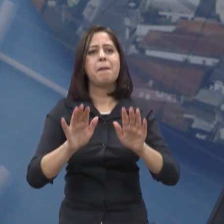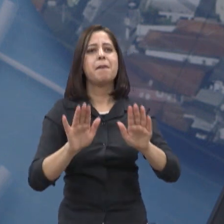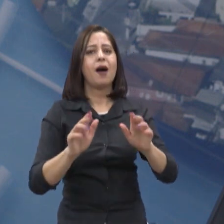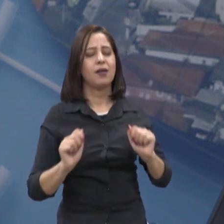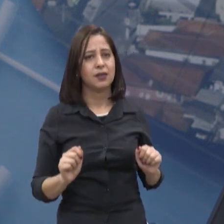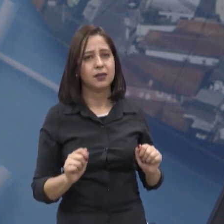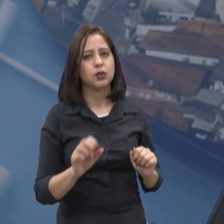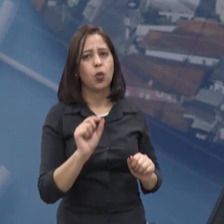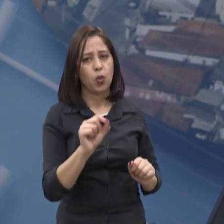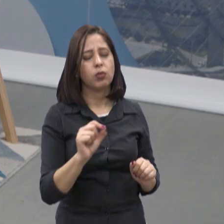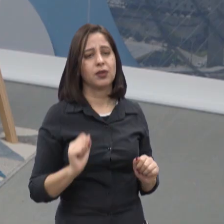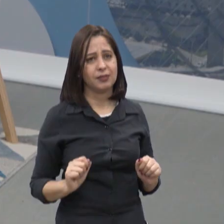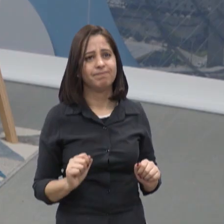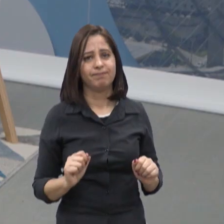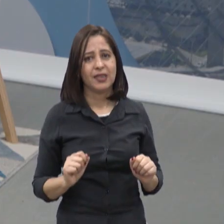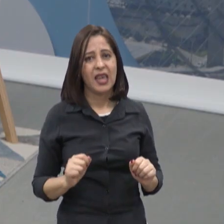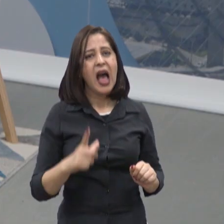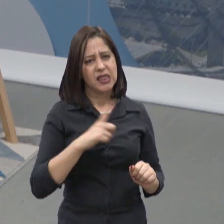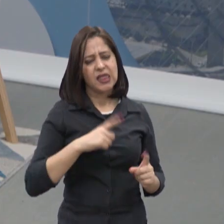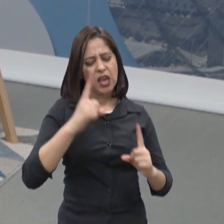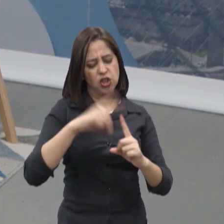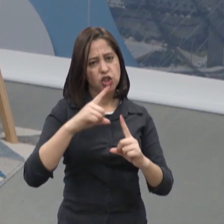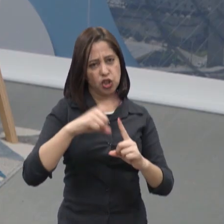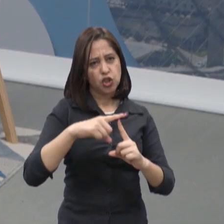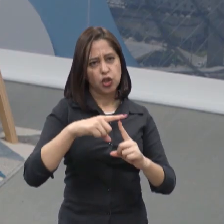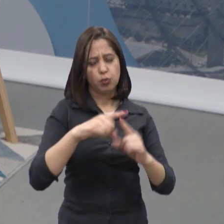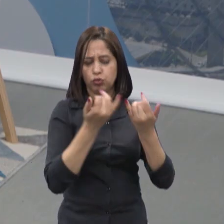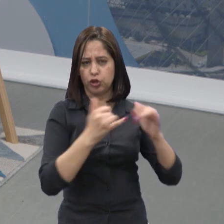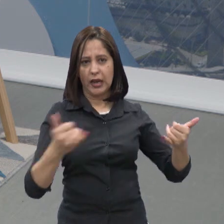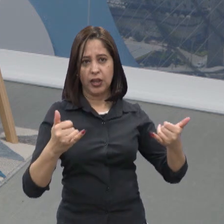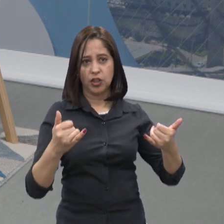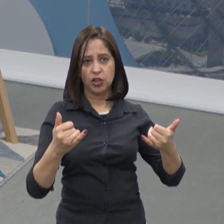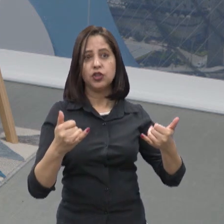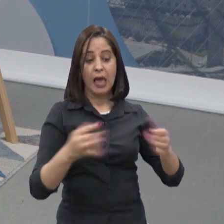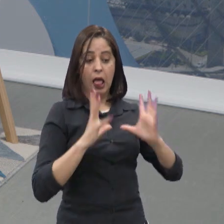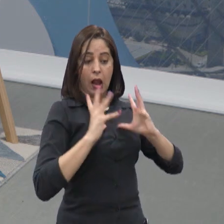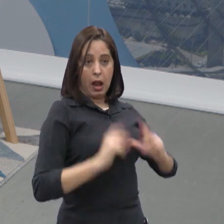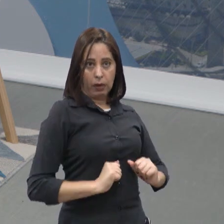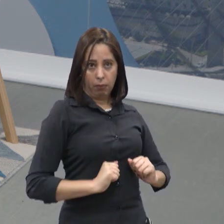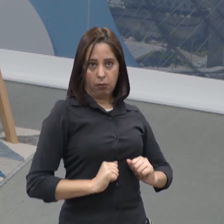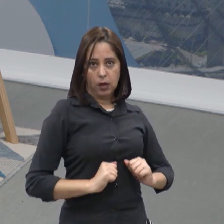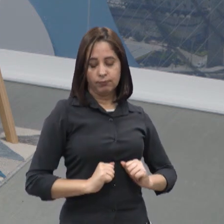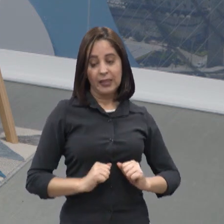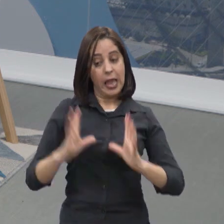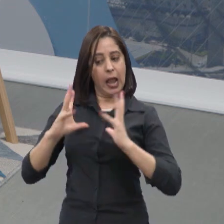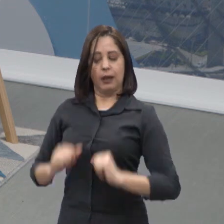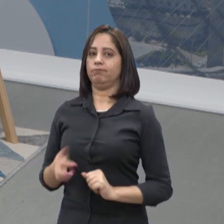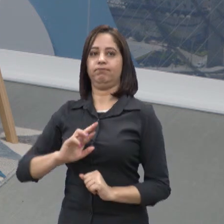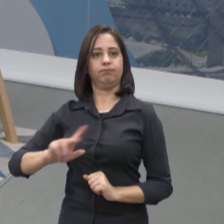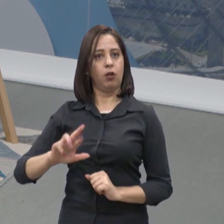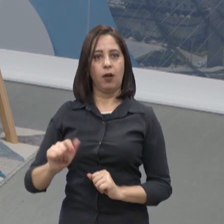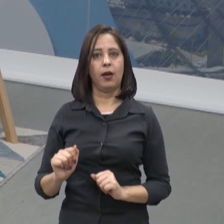é, tem tipos de energias renováveis, menos poluentes, que são